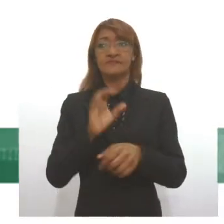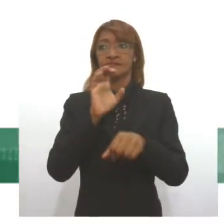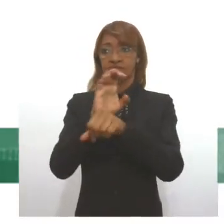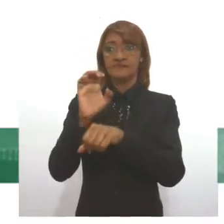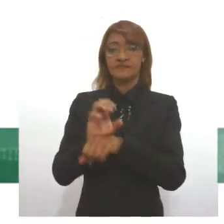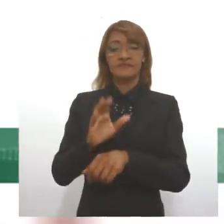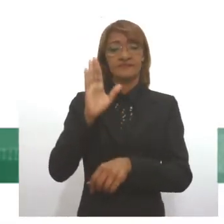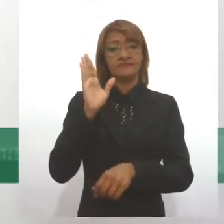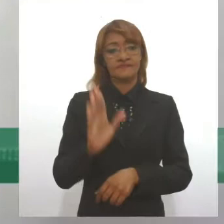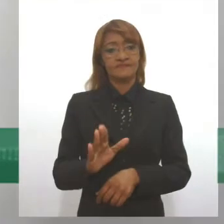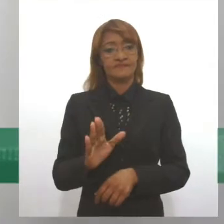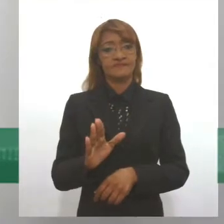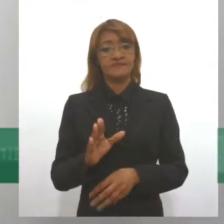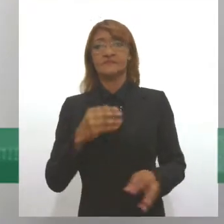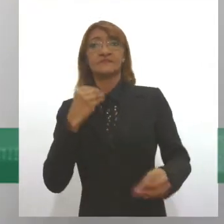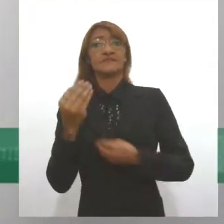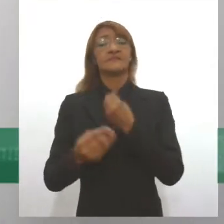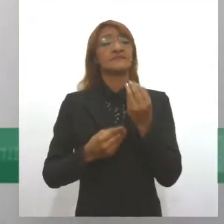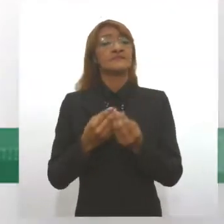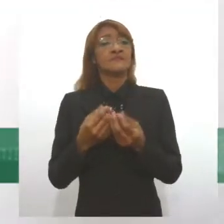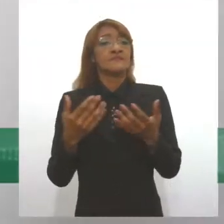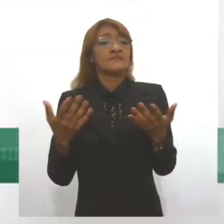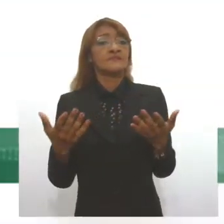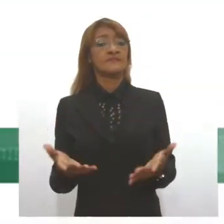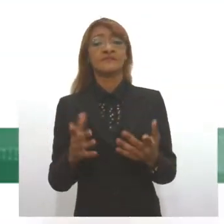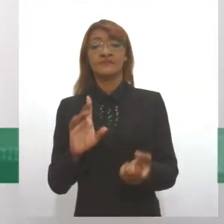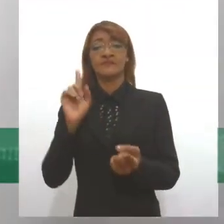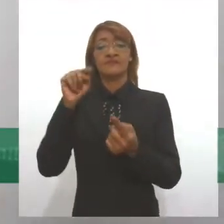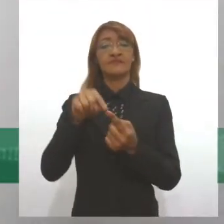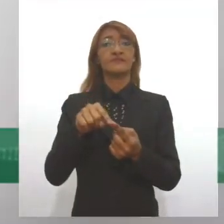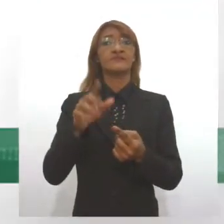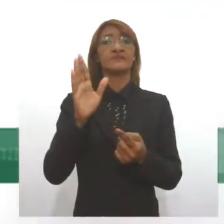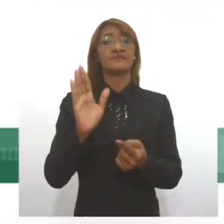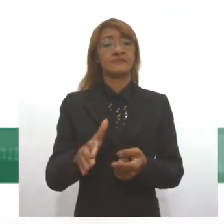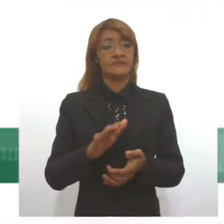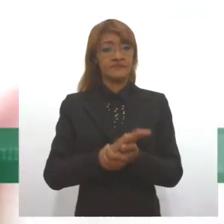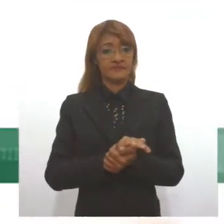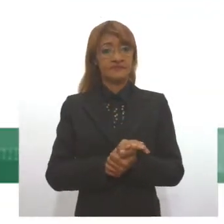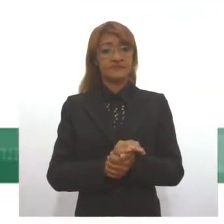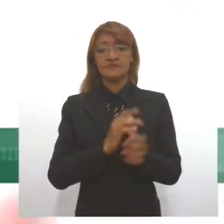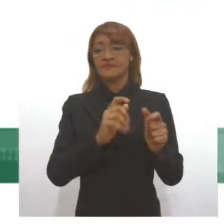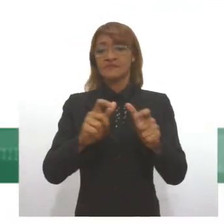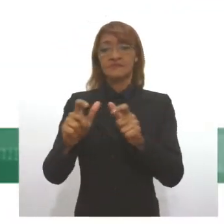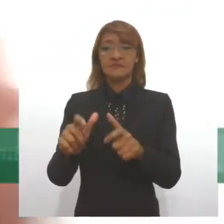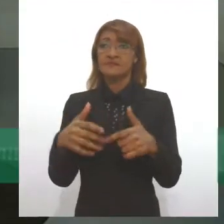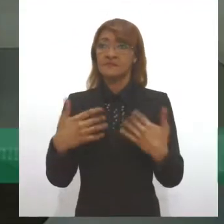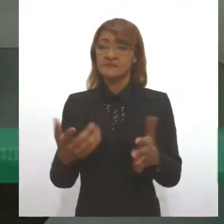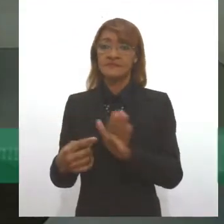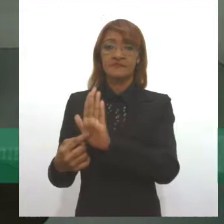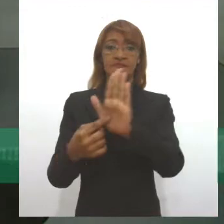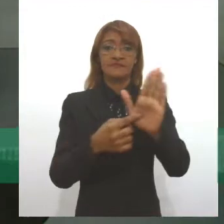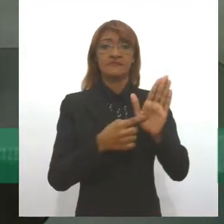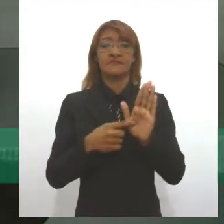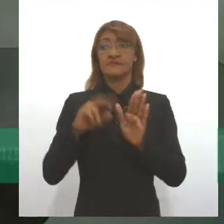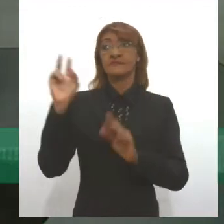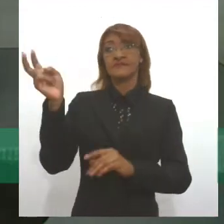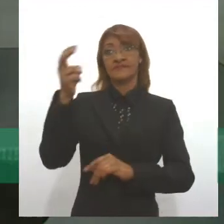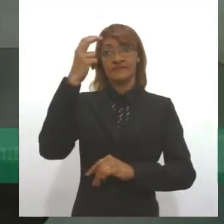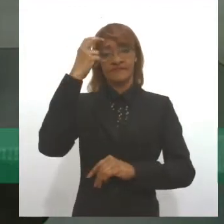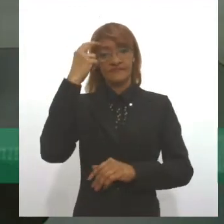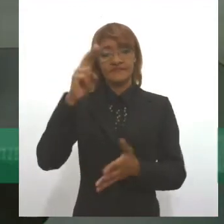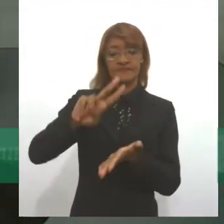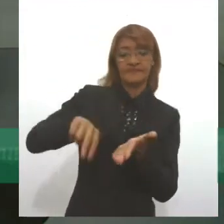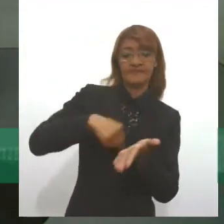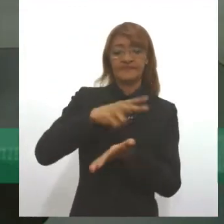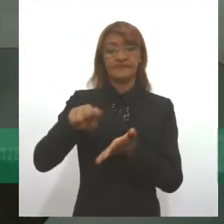deputado, dessa visibilidade, né? O objetivo dessa visibilidade está no calendário. E nós mostramos nossa cultura através da dança,